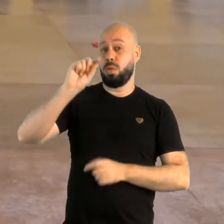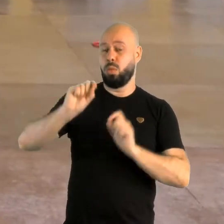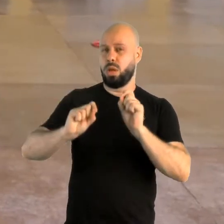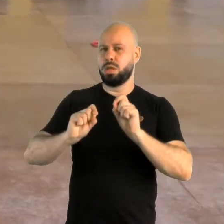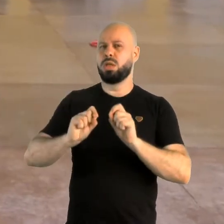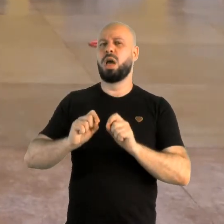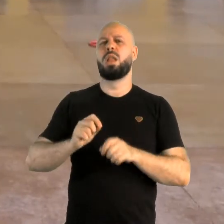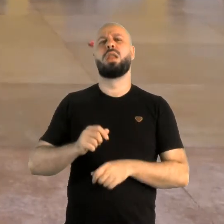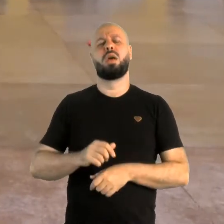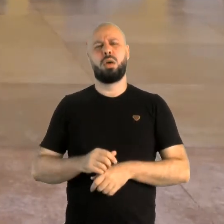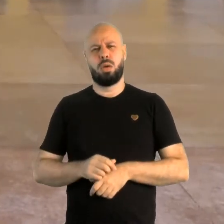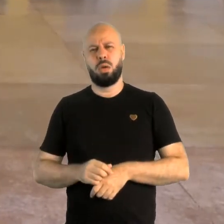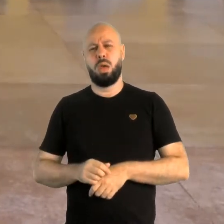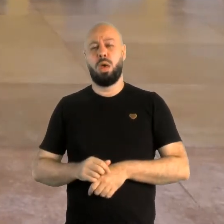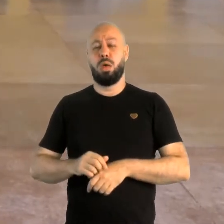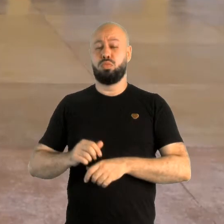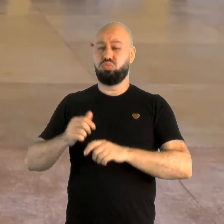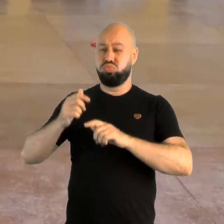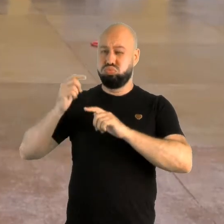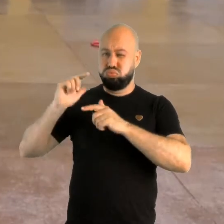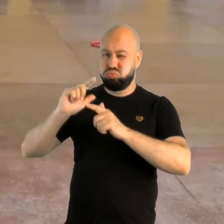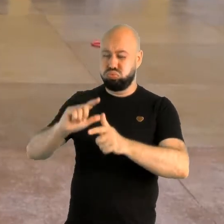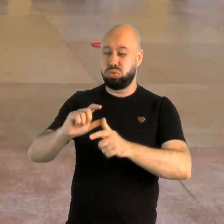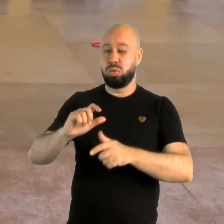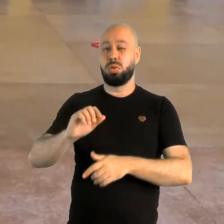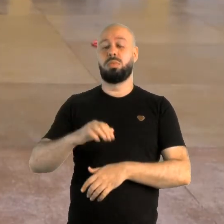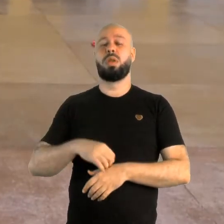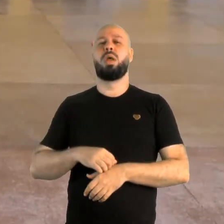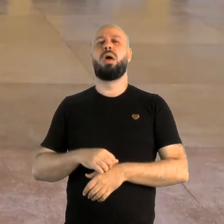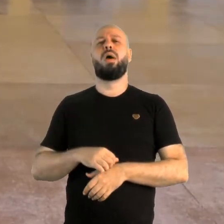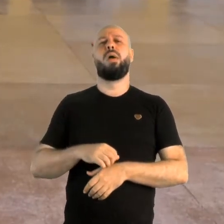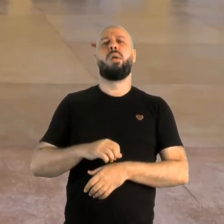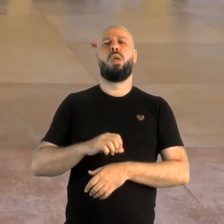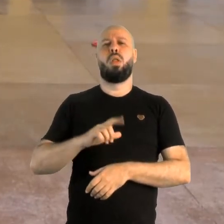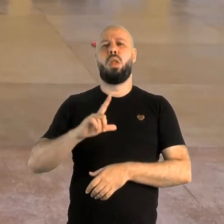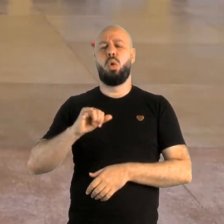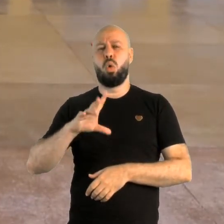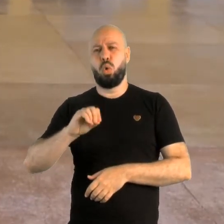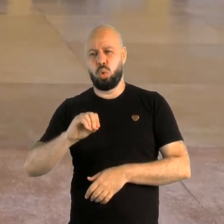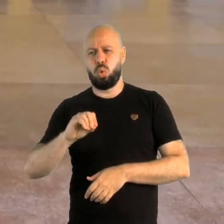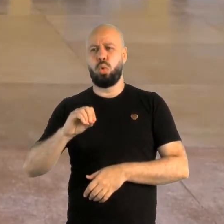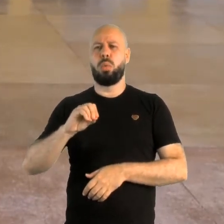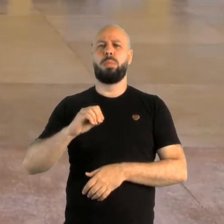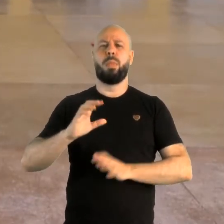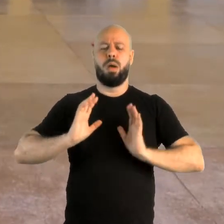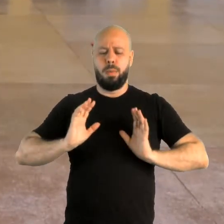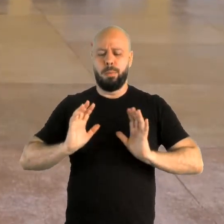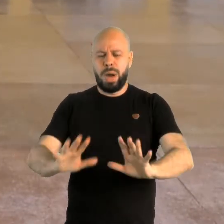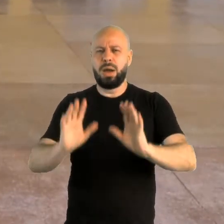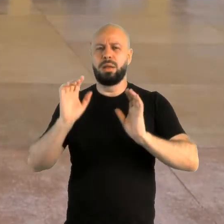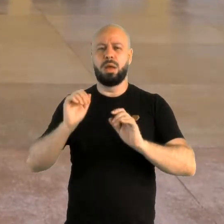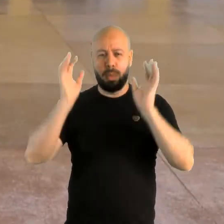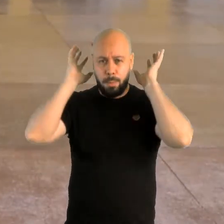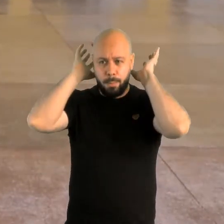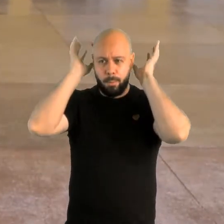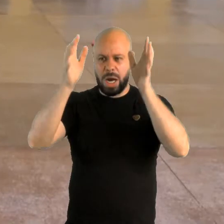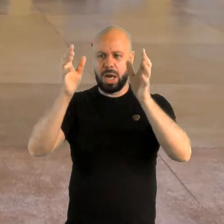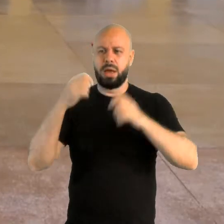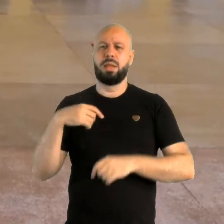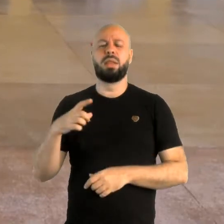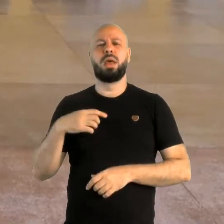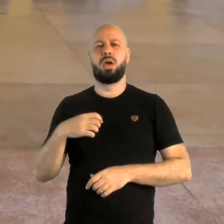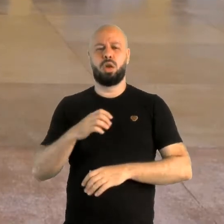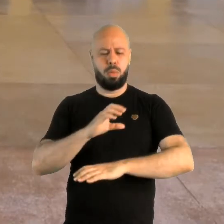tradicionais, era o peito, passe ombro, passe quicado ou picado e o passe por cima. Eu passei dois,